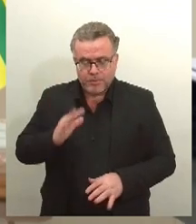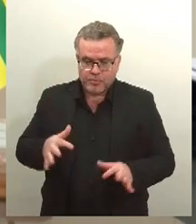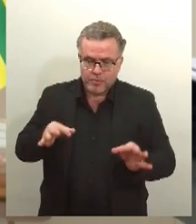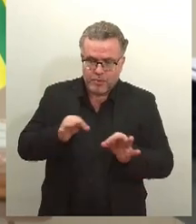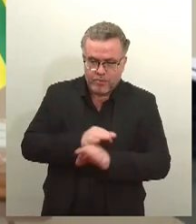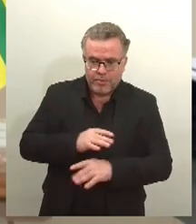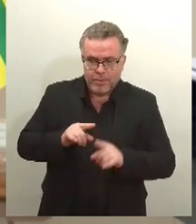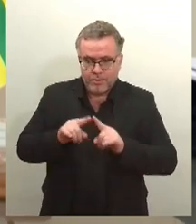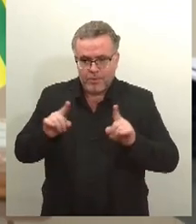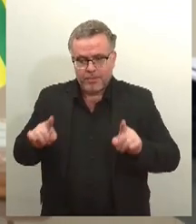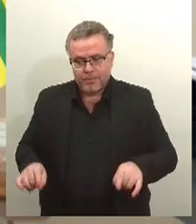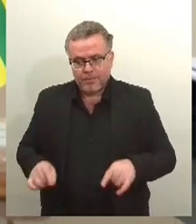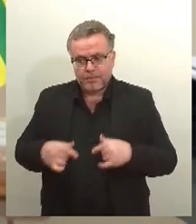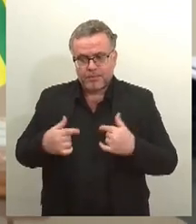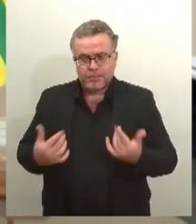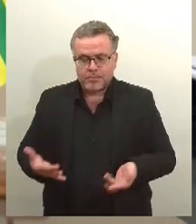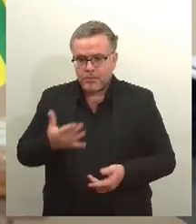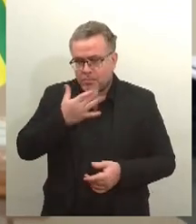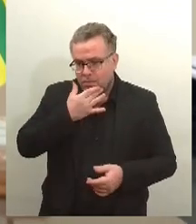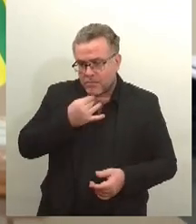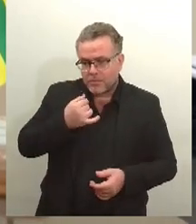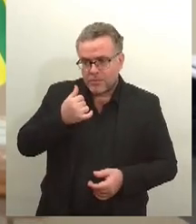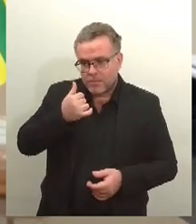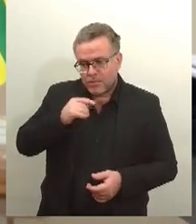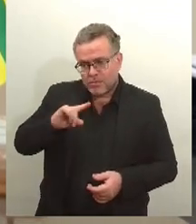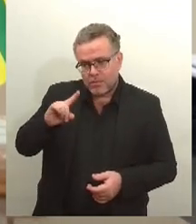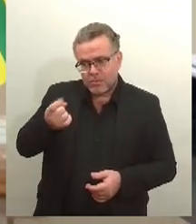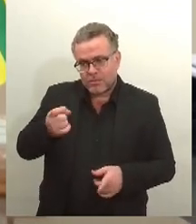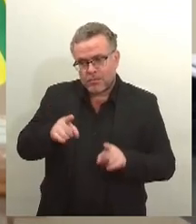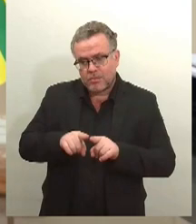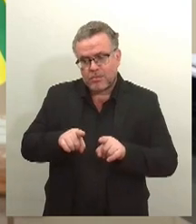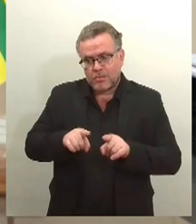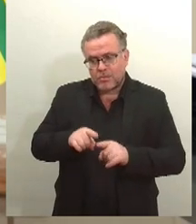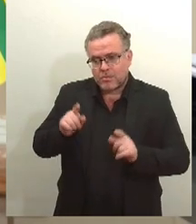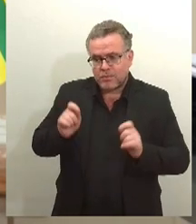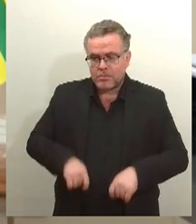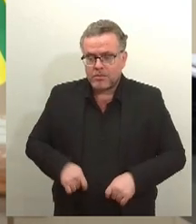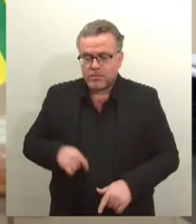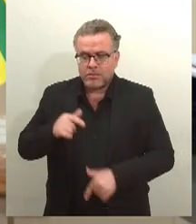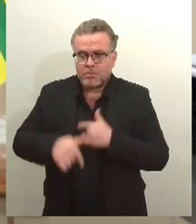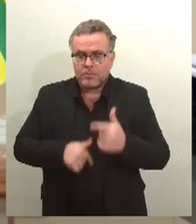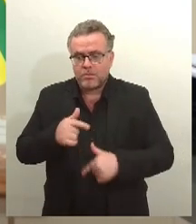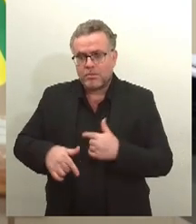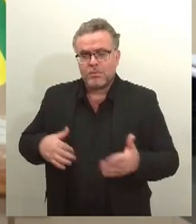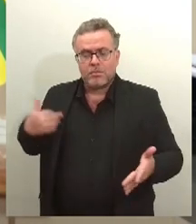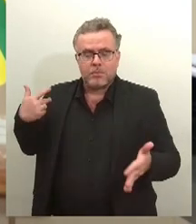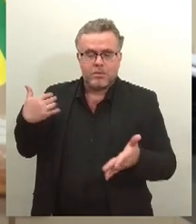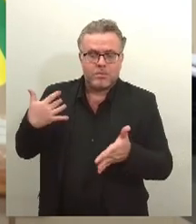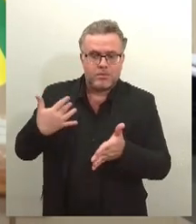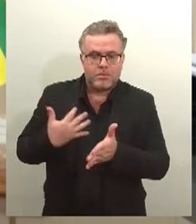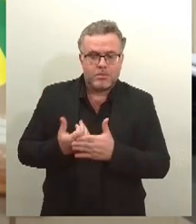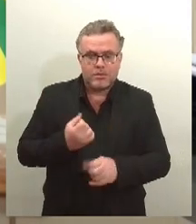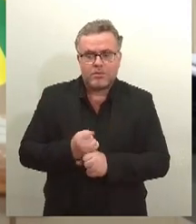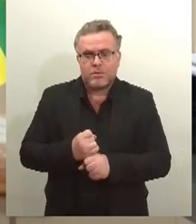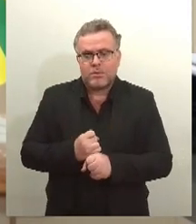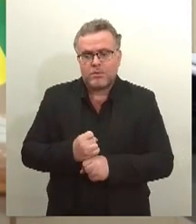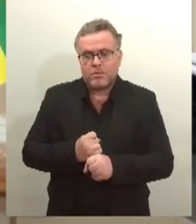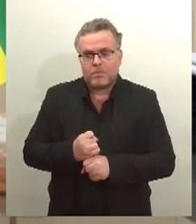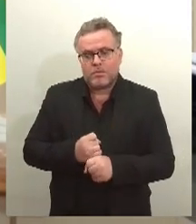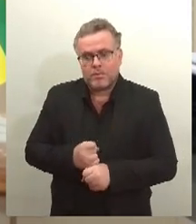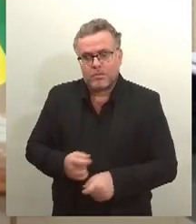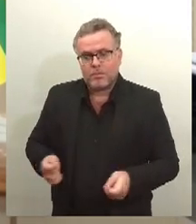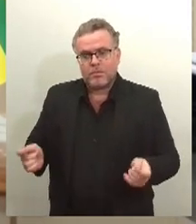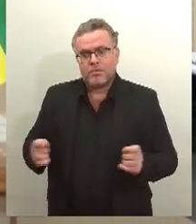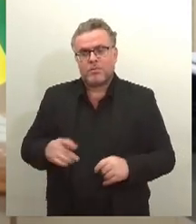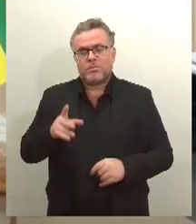ex-servidores do Inmetro, que dedicaram toda a sua vida laboral Inmetro que faz 50 anos,